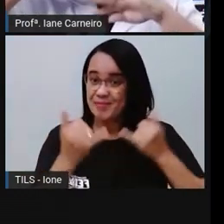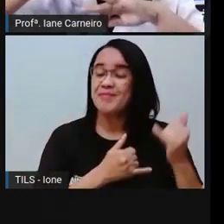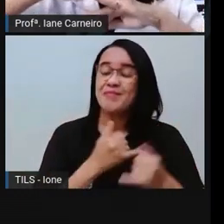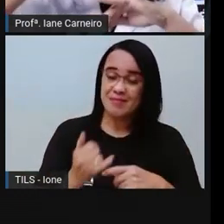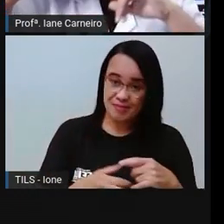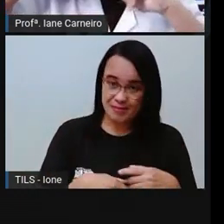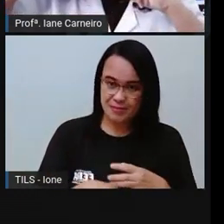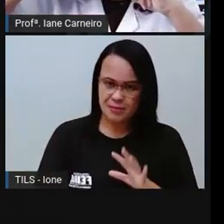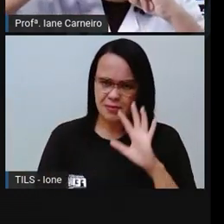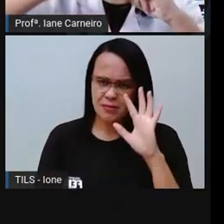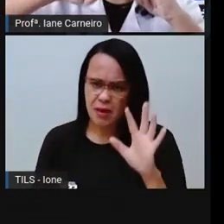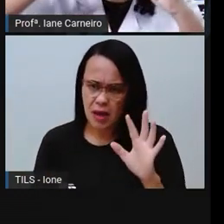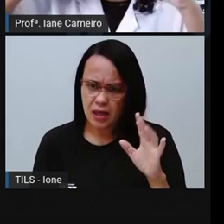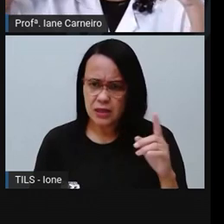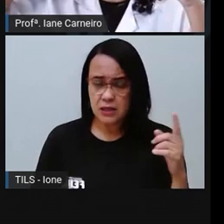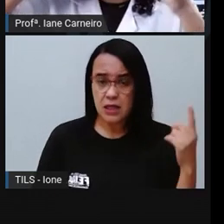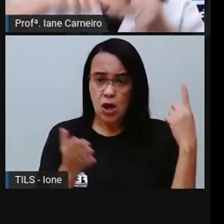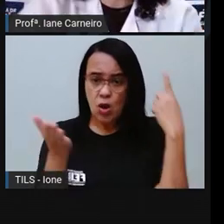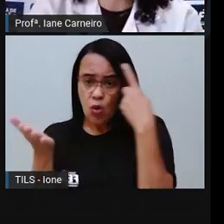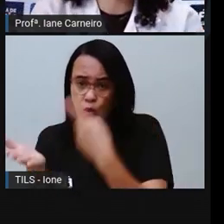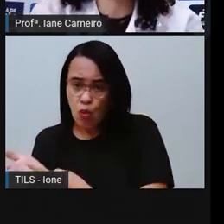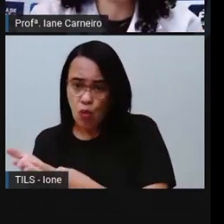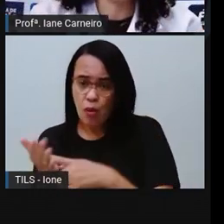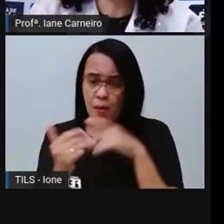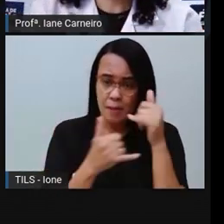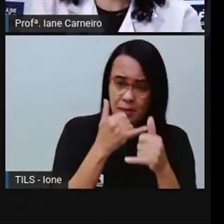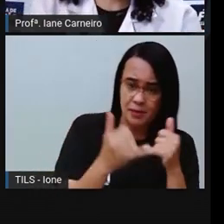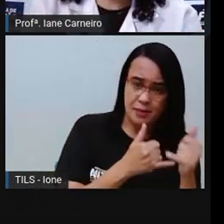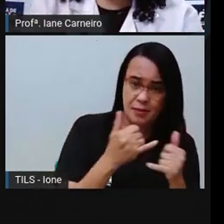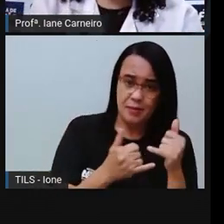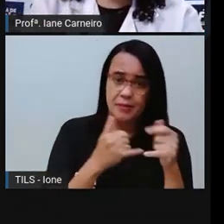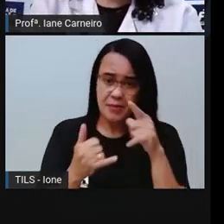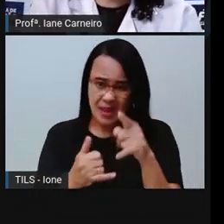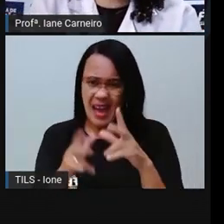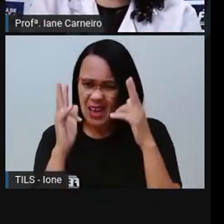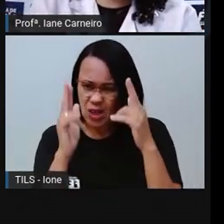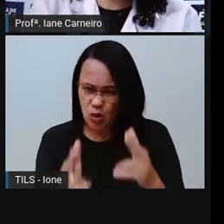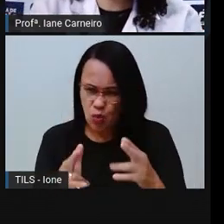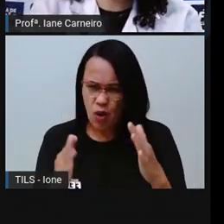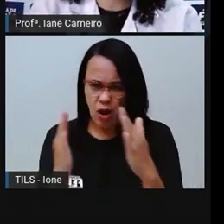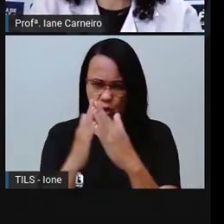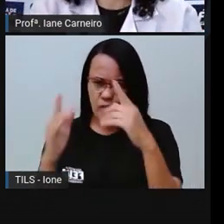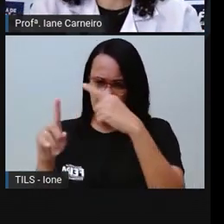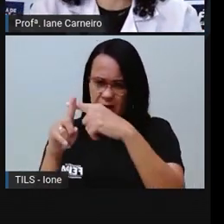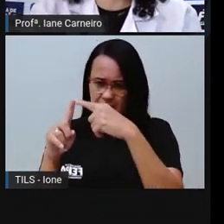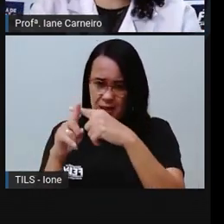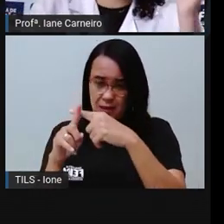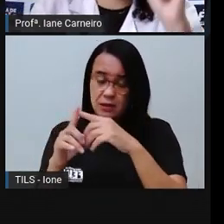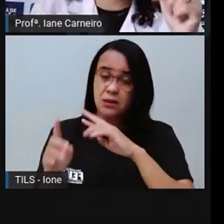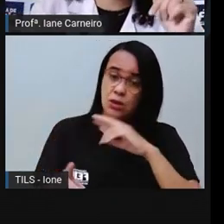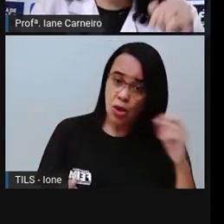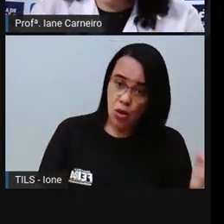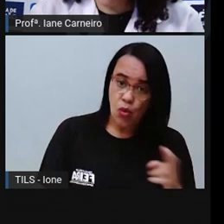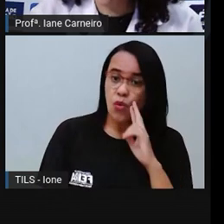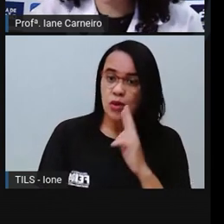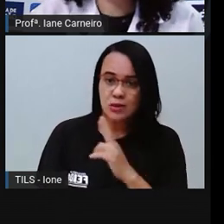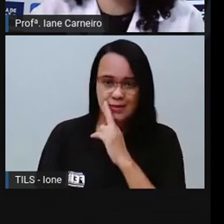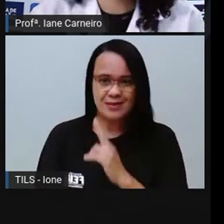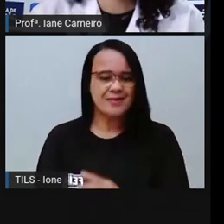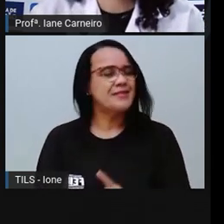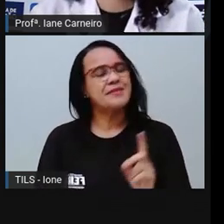são iguais aos combinados do restaurante e aos combinados da igreja? Será que são iguais? Acho que não, né?